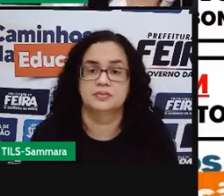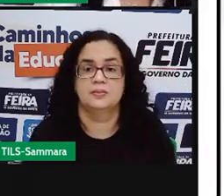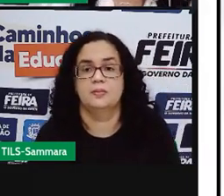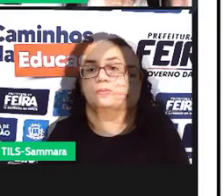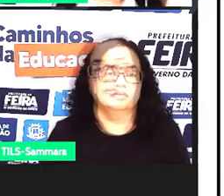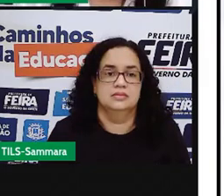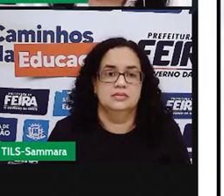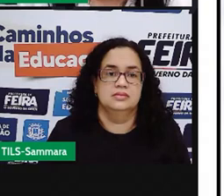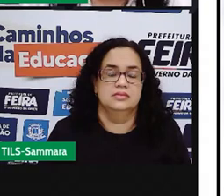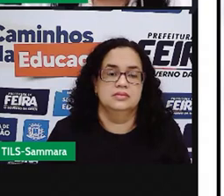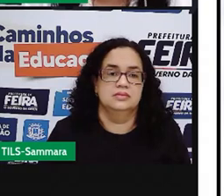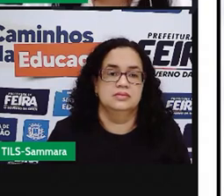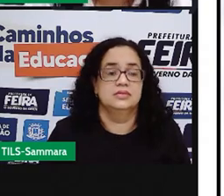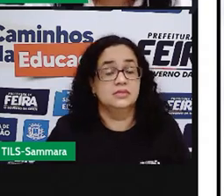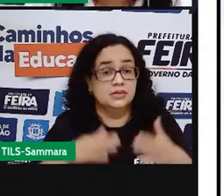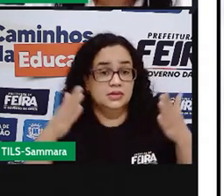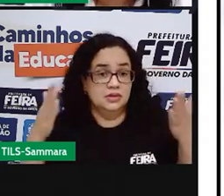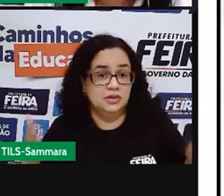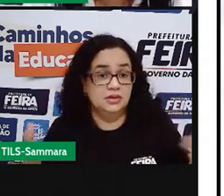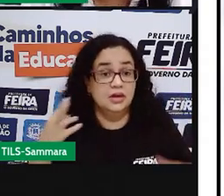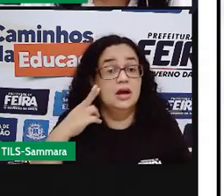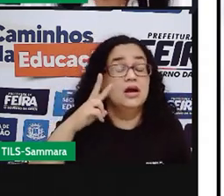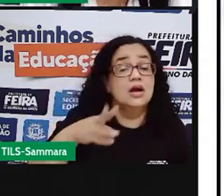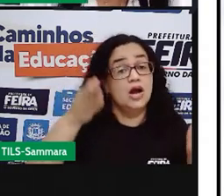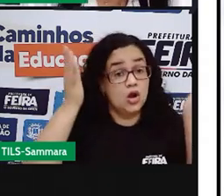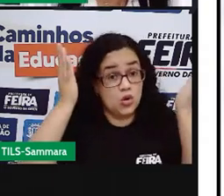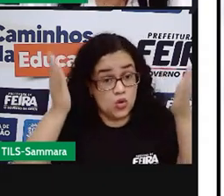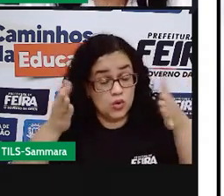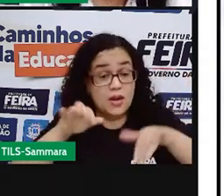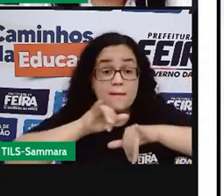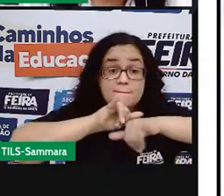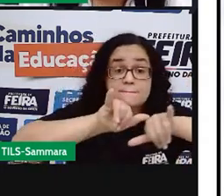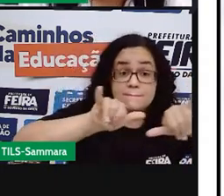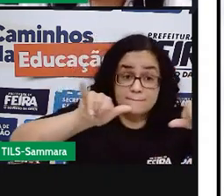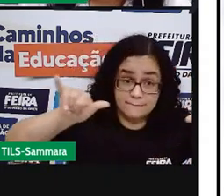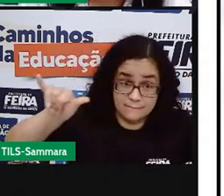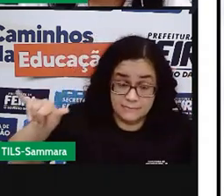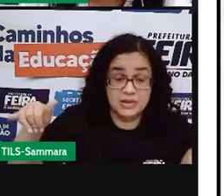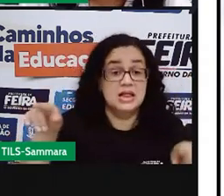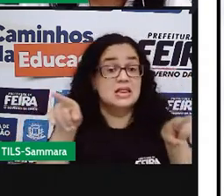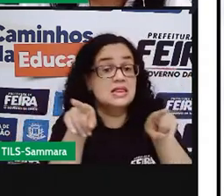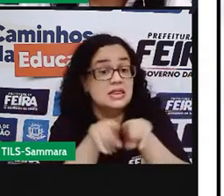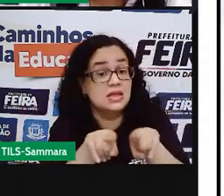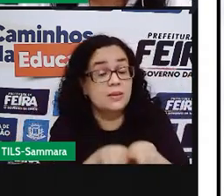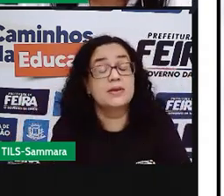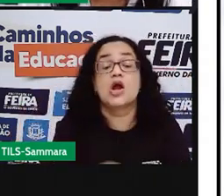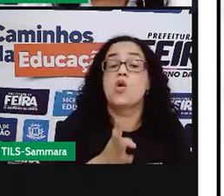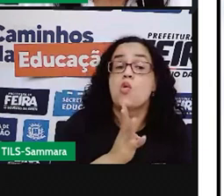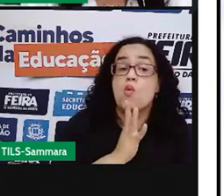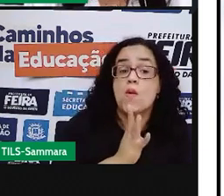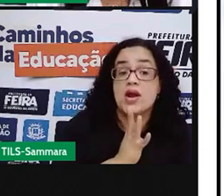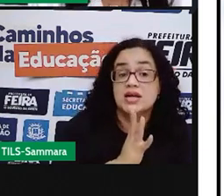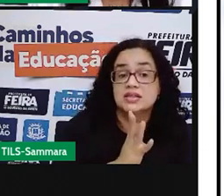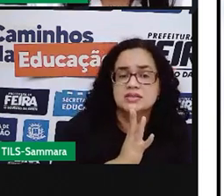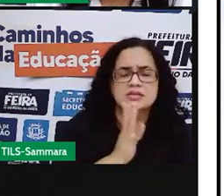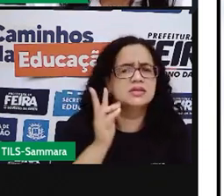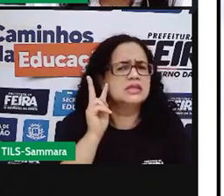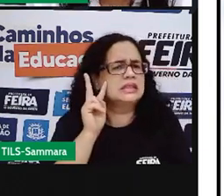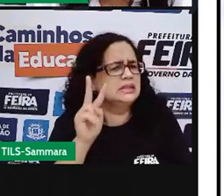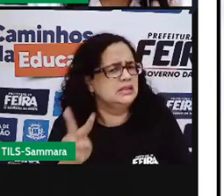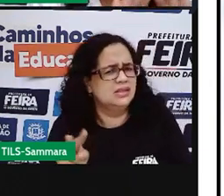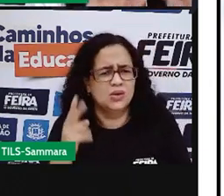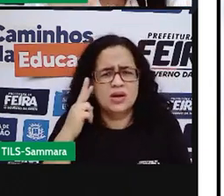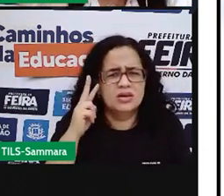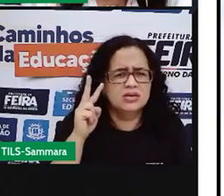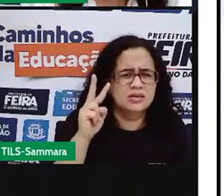E essa? Bom, aí agora essa propaganda, que também é bem conhecida. Se você nunca